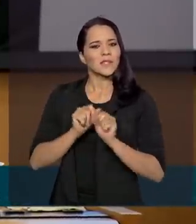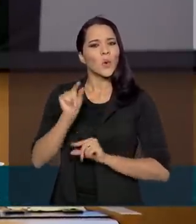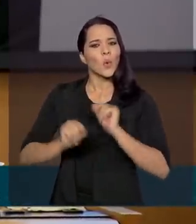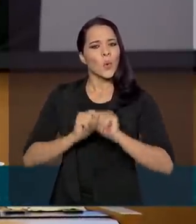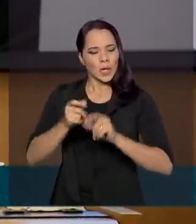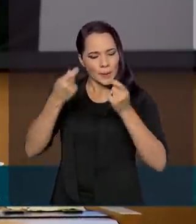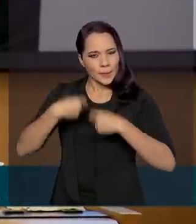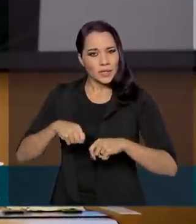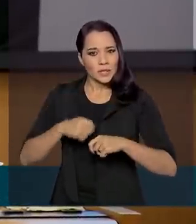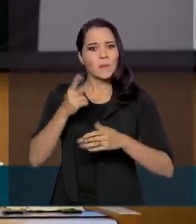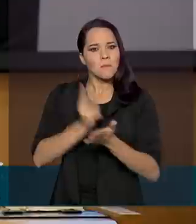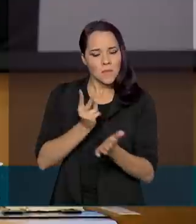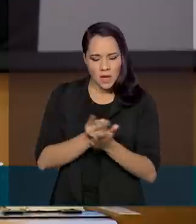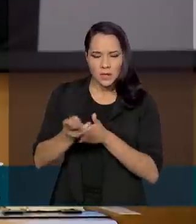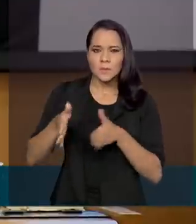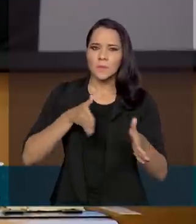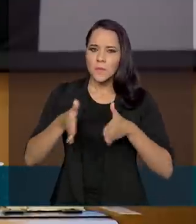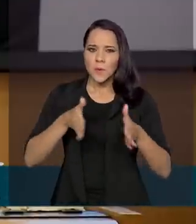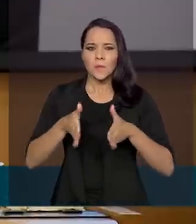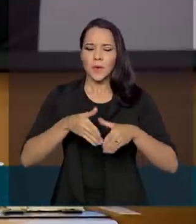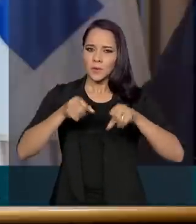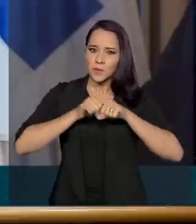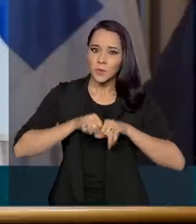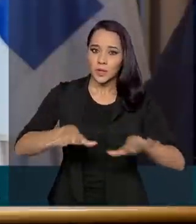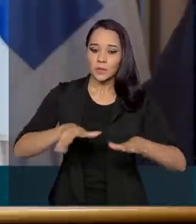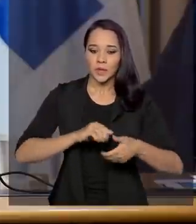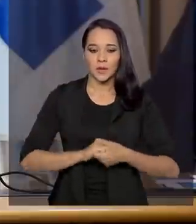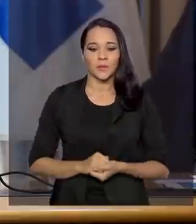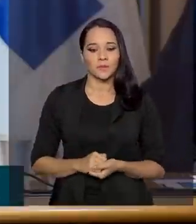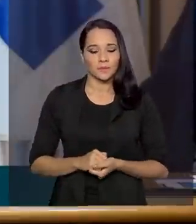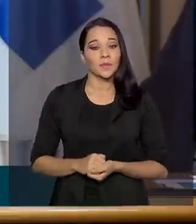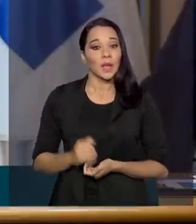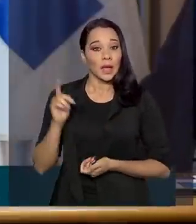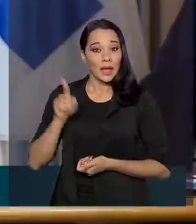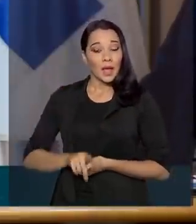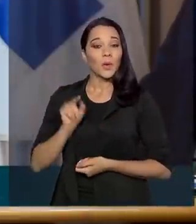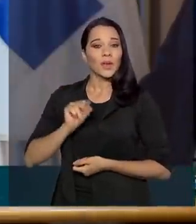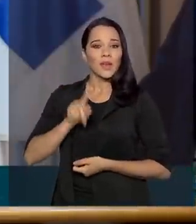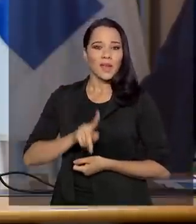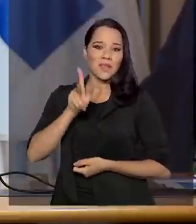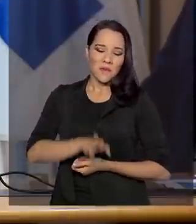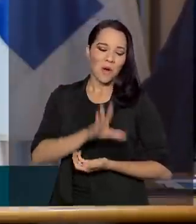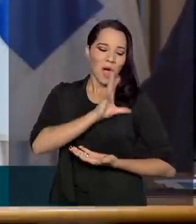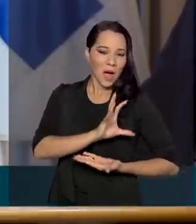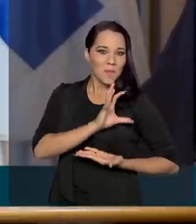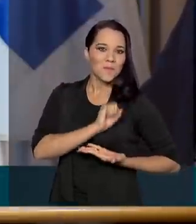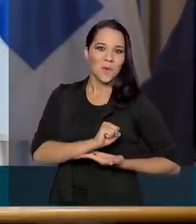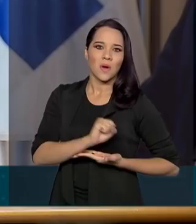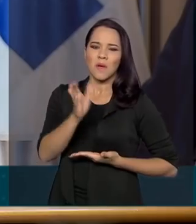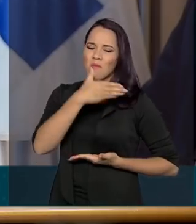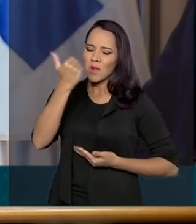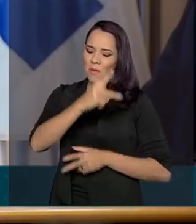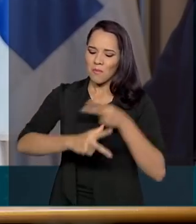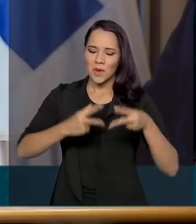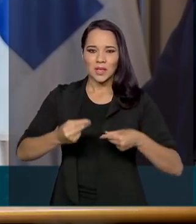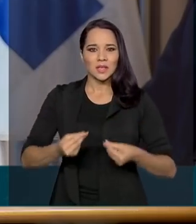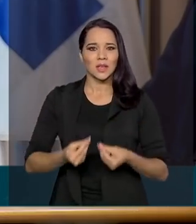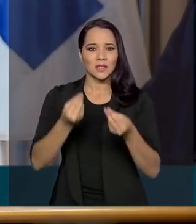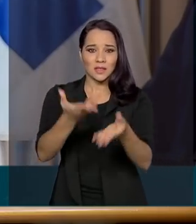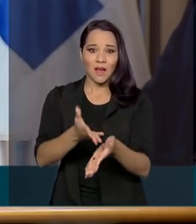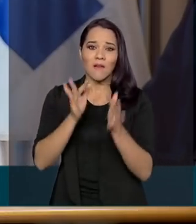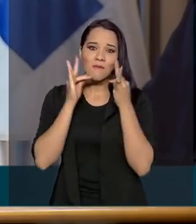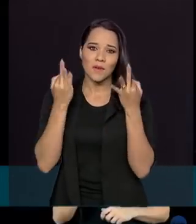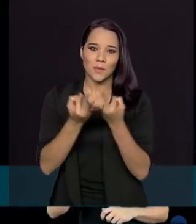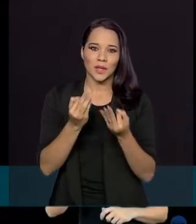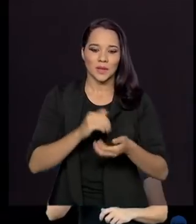feito, mesmo em momentos de pandemia. É um ato, um ato de amor, é o melhor presente que nós damos a